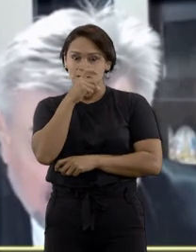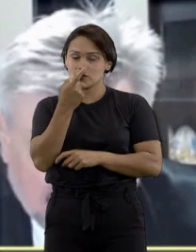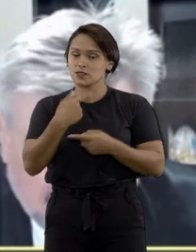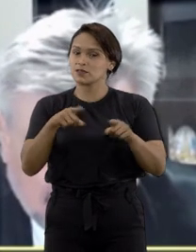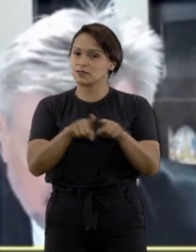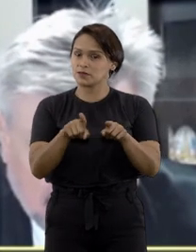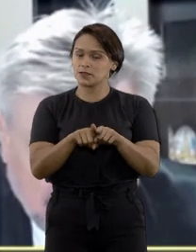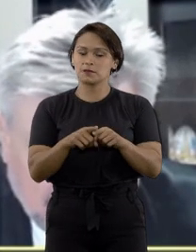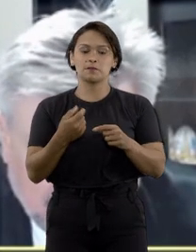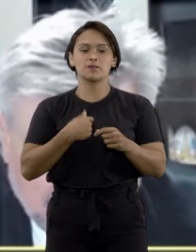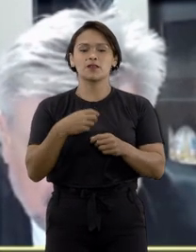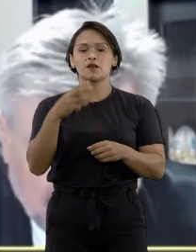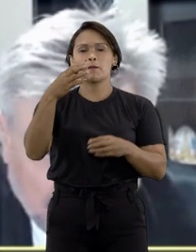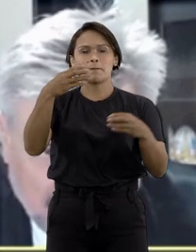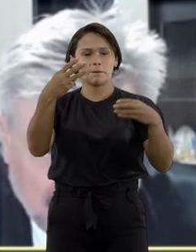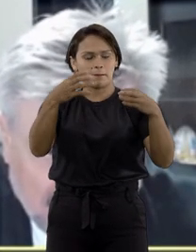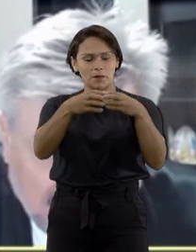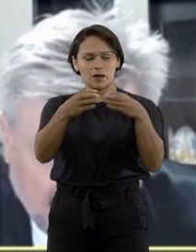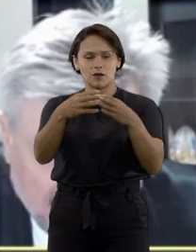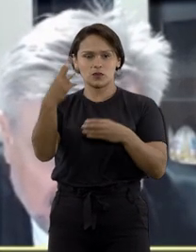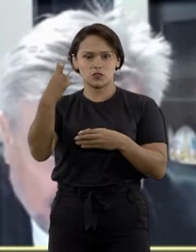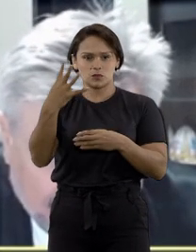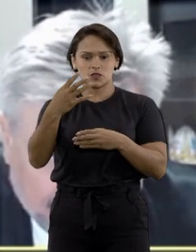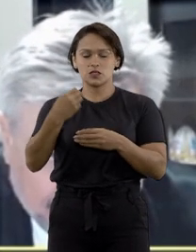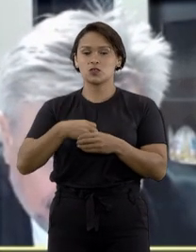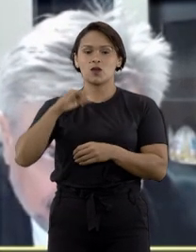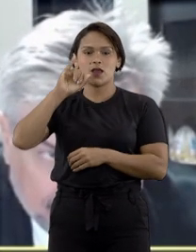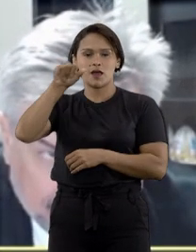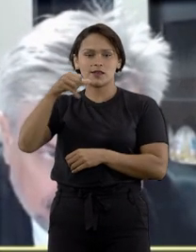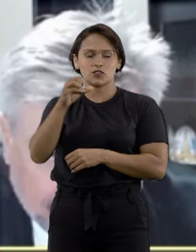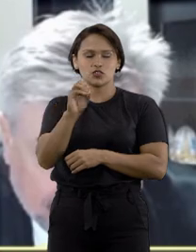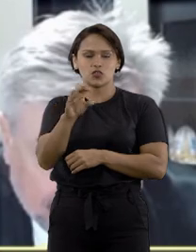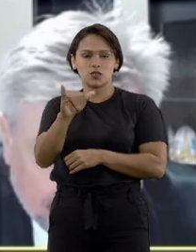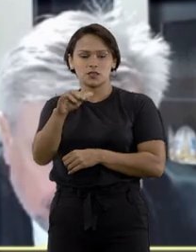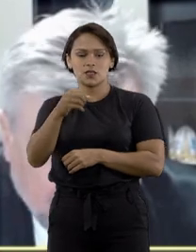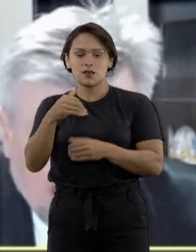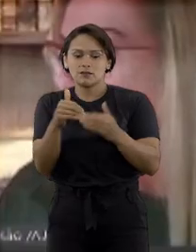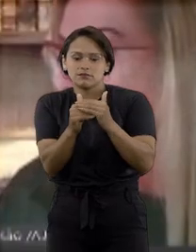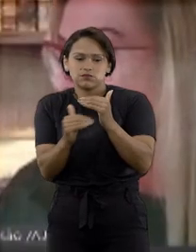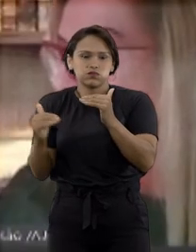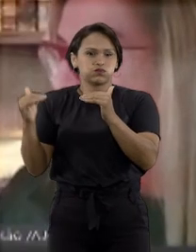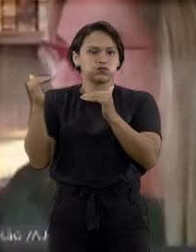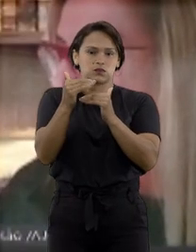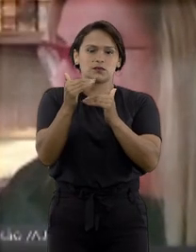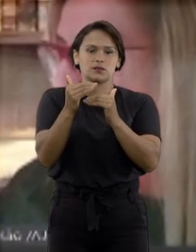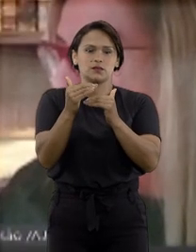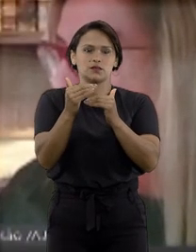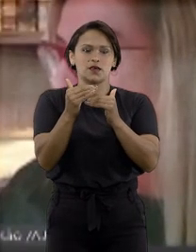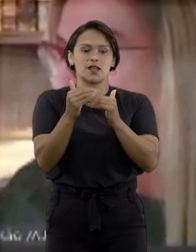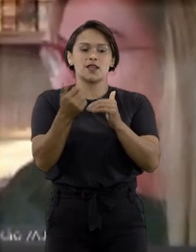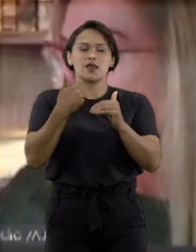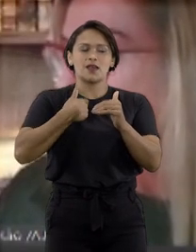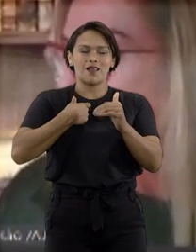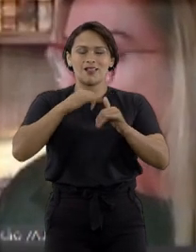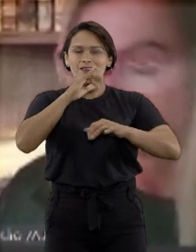Para os ministros da quarta turma, Joyce Hasselman ultrapassou a margem tolerável de crítica e promoveu um ato de zombaria e menosprezo